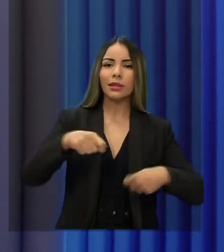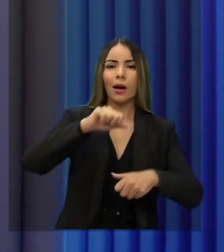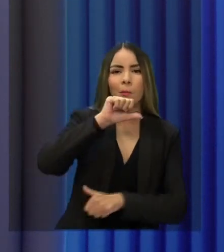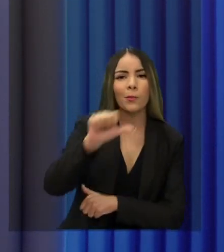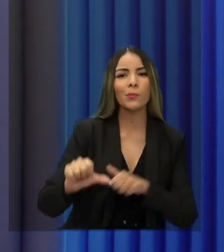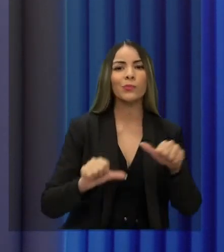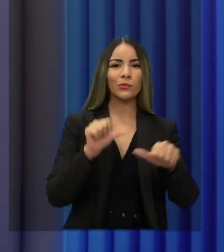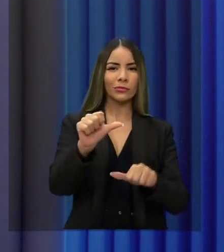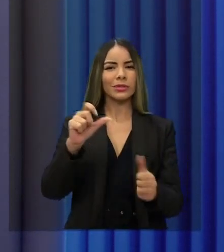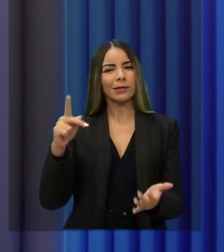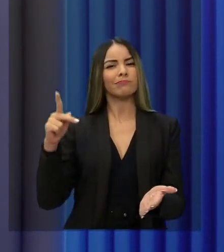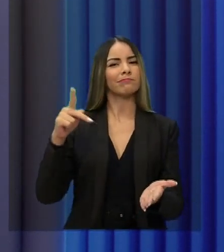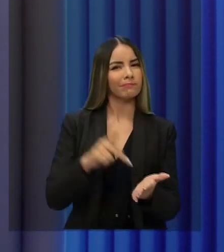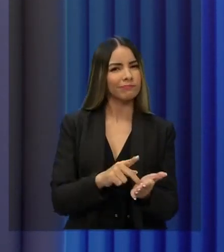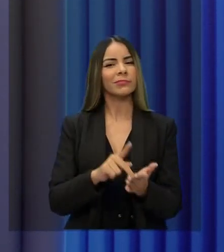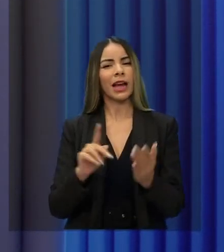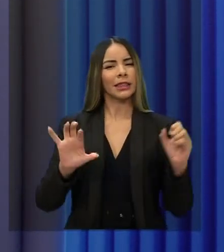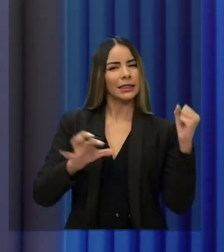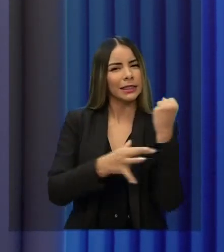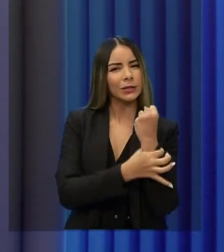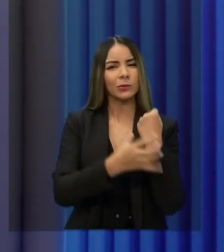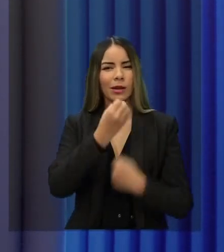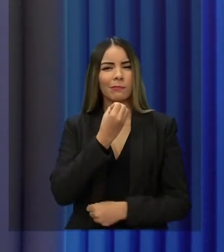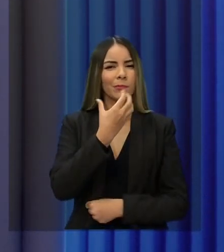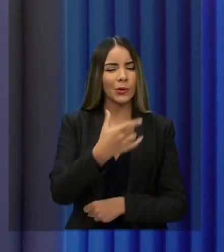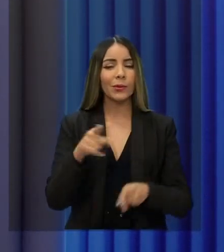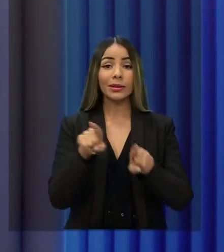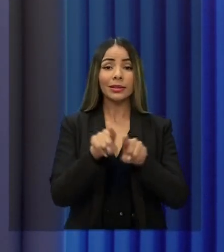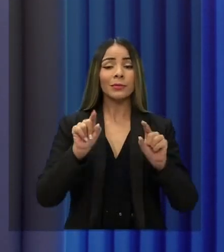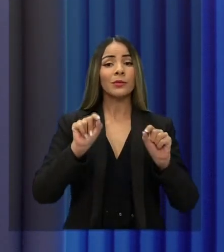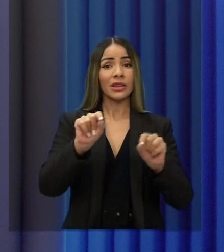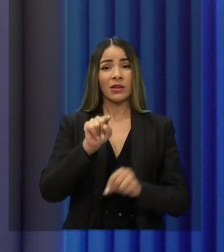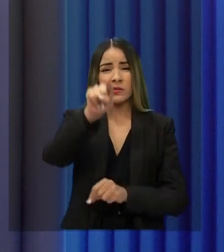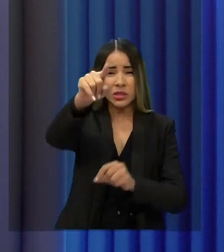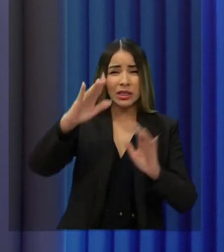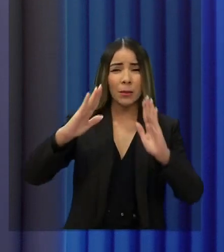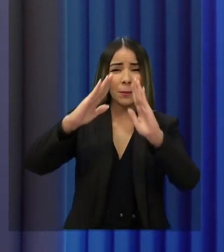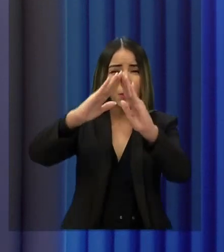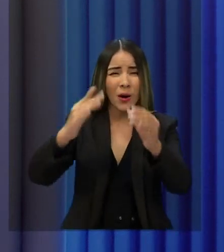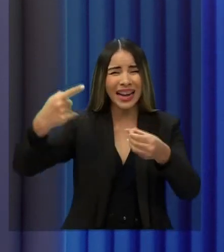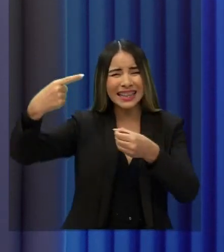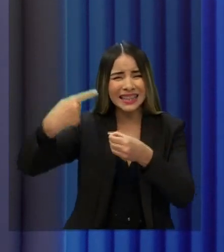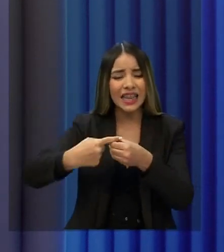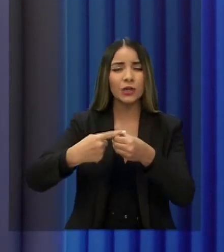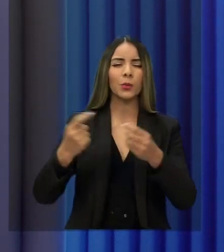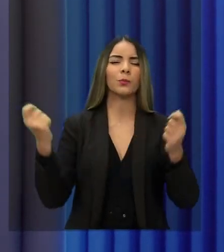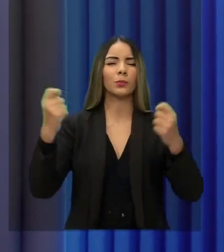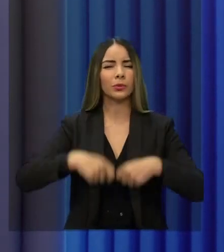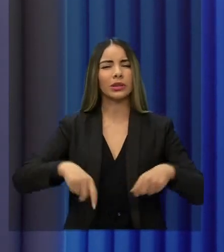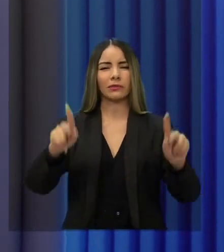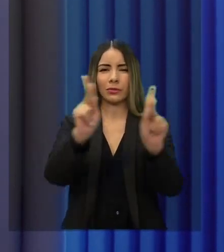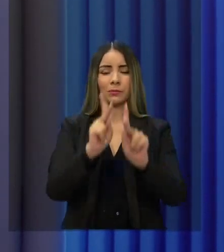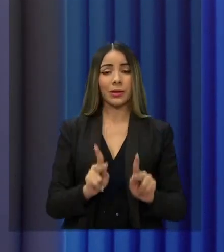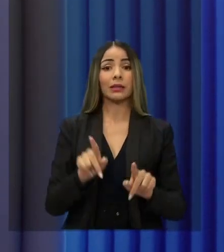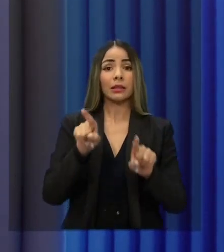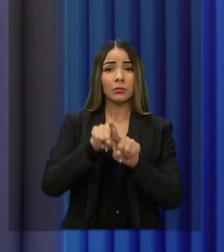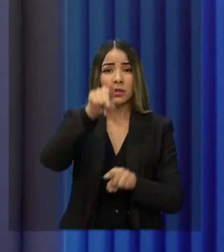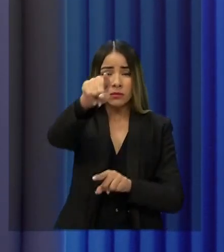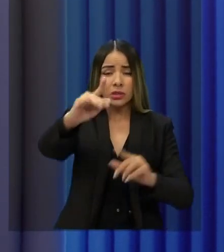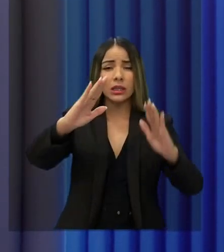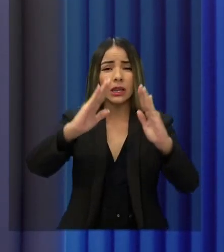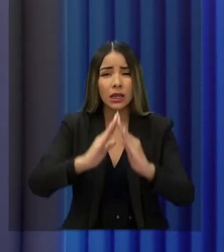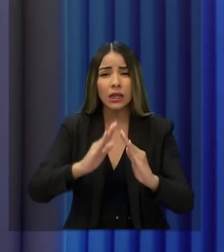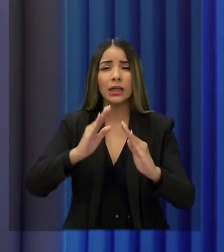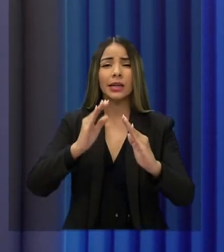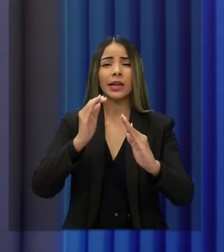é a mudança que vai trazer a segurança pública de qualidade, que vai trazer para você que mora no interior a tranquilidade, que vai garantir para a senhora que está em casa nesse